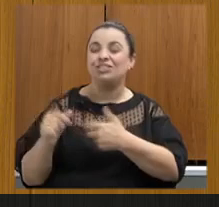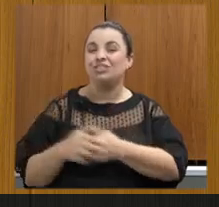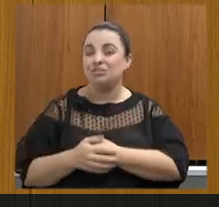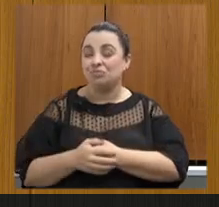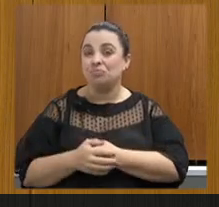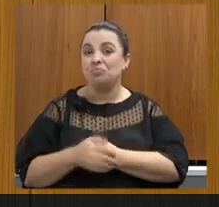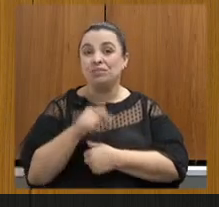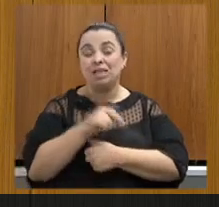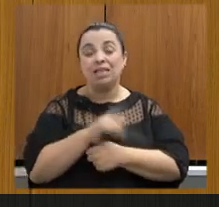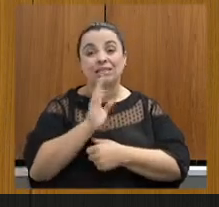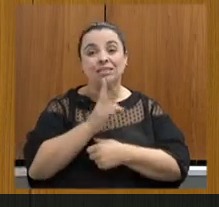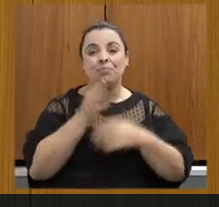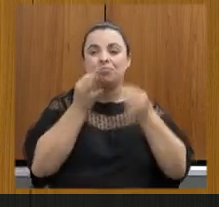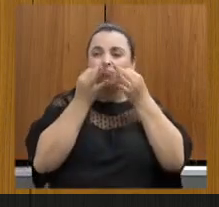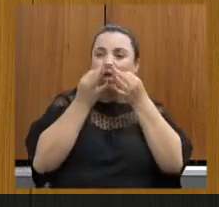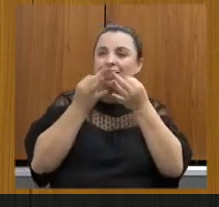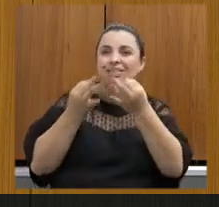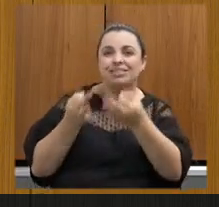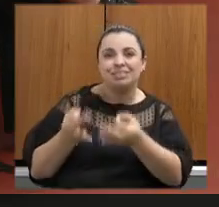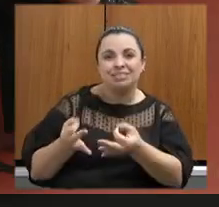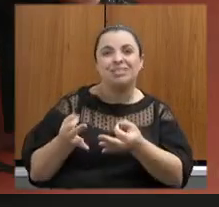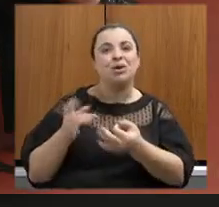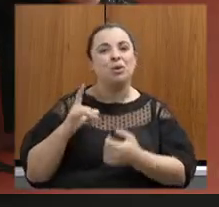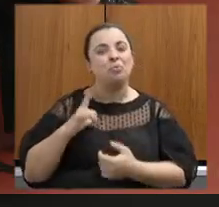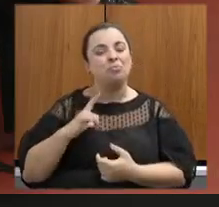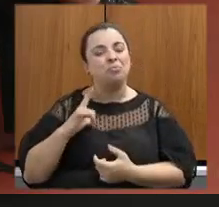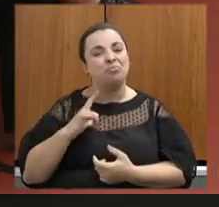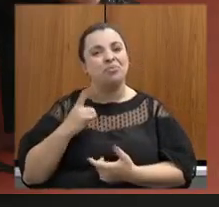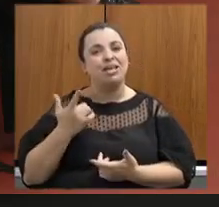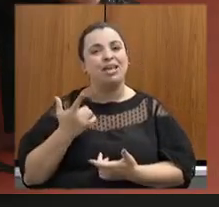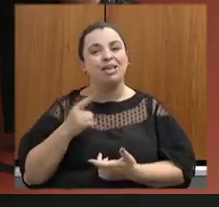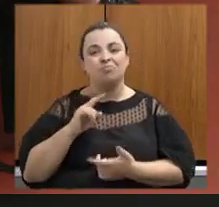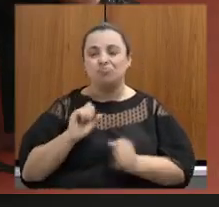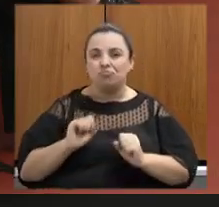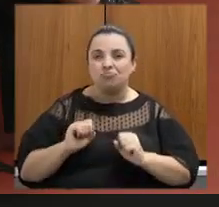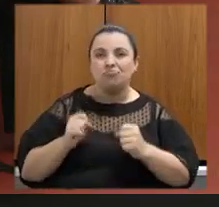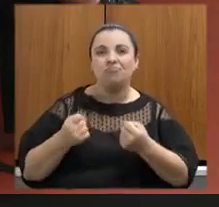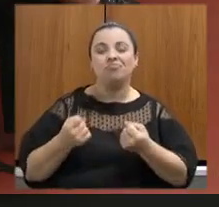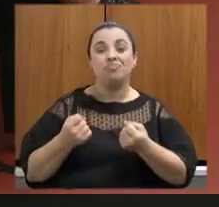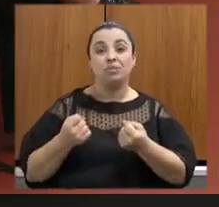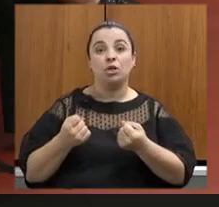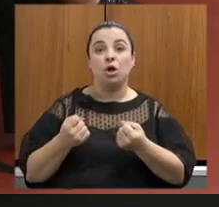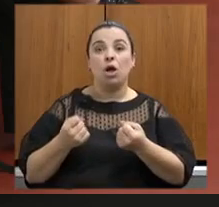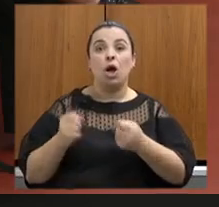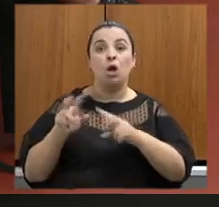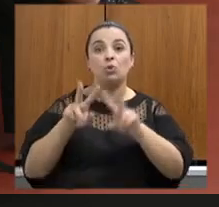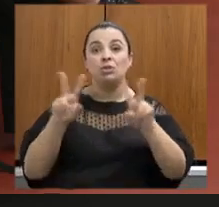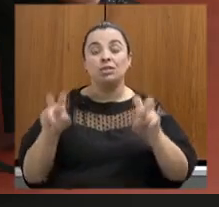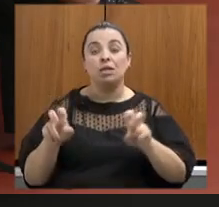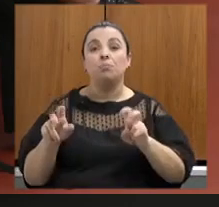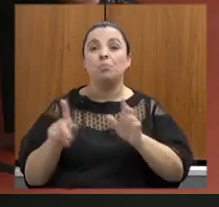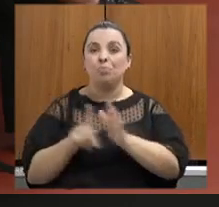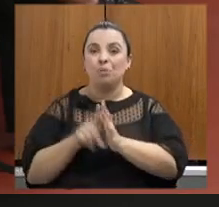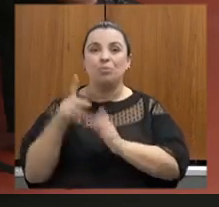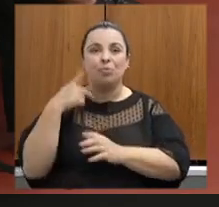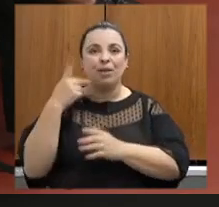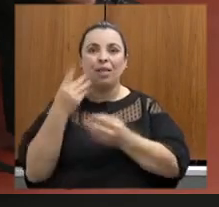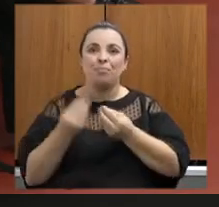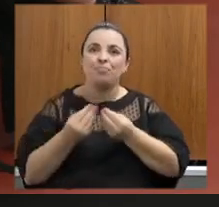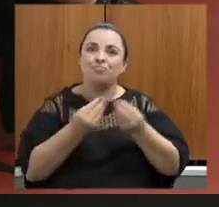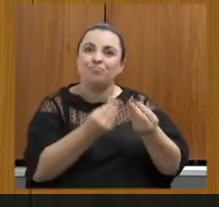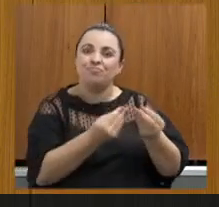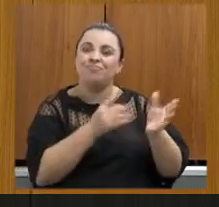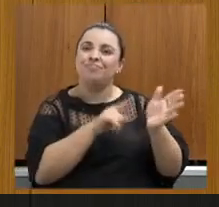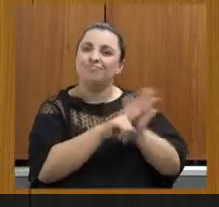atenção com muita dedicação às causas que o parlamento leva até ela pelo menos é